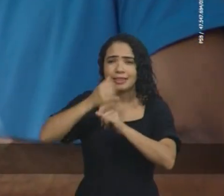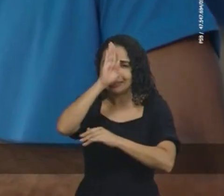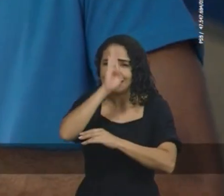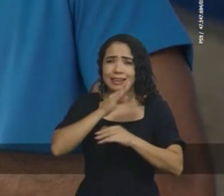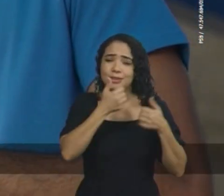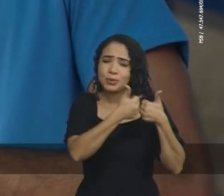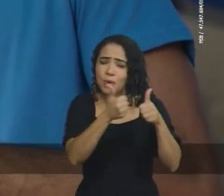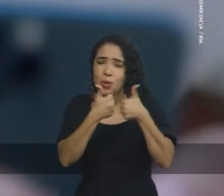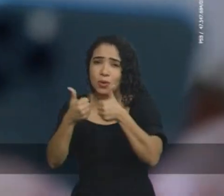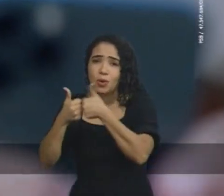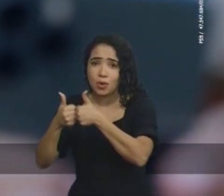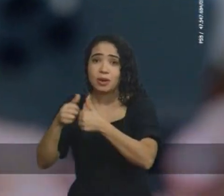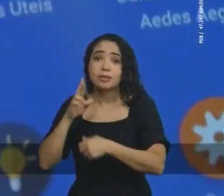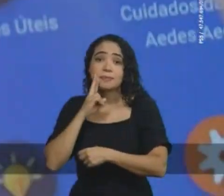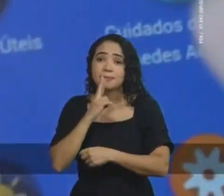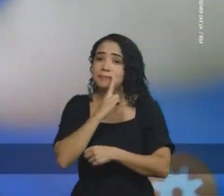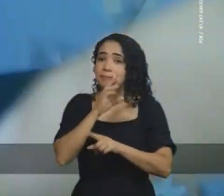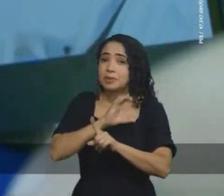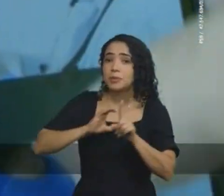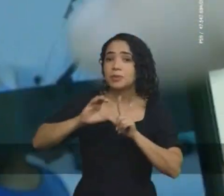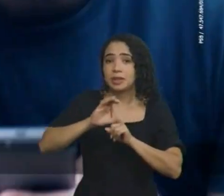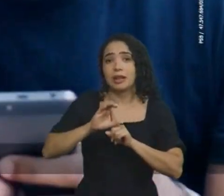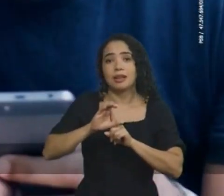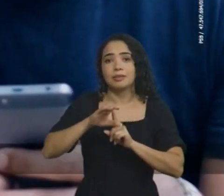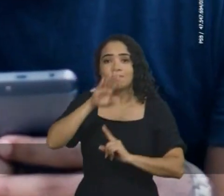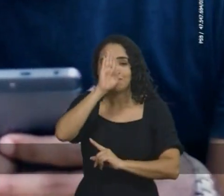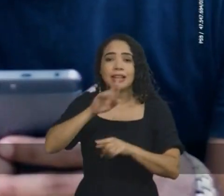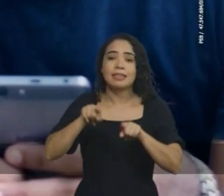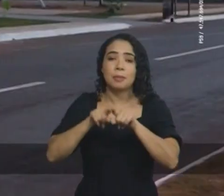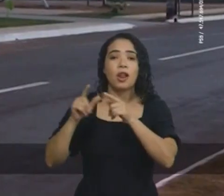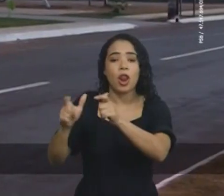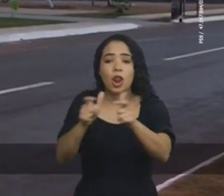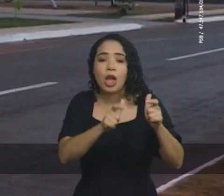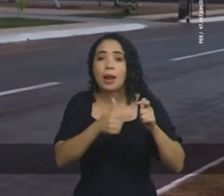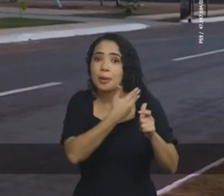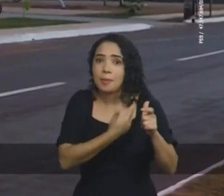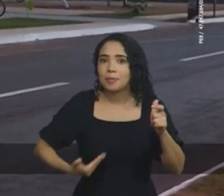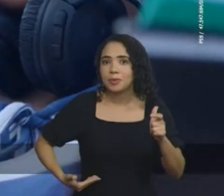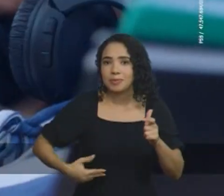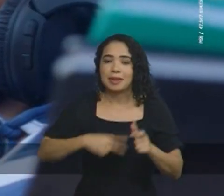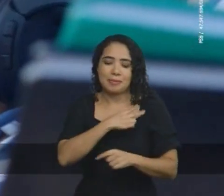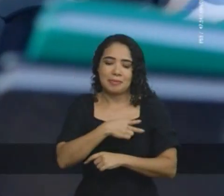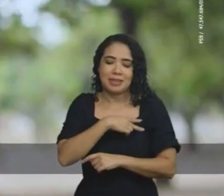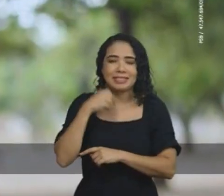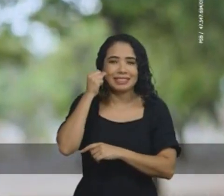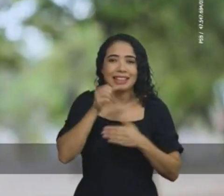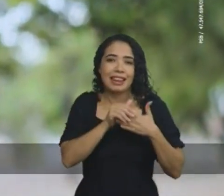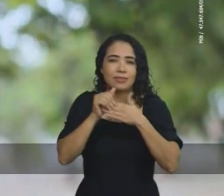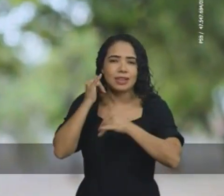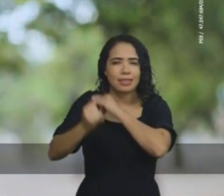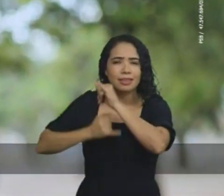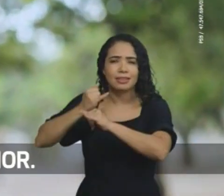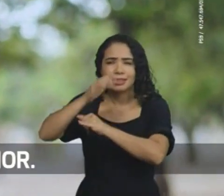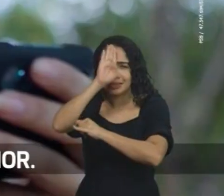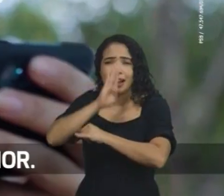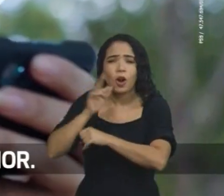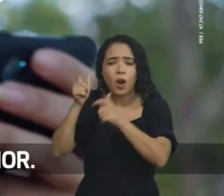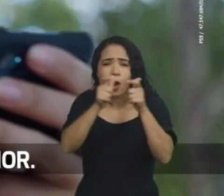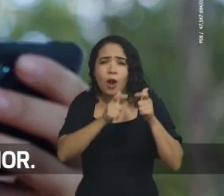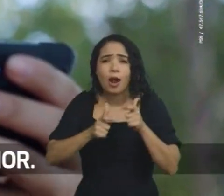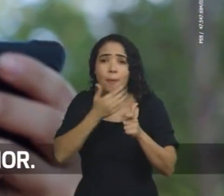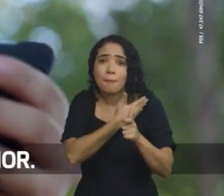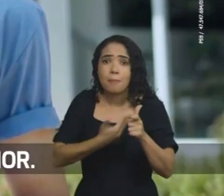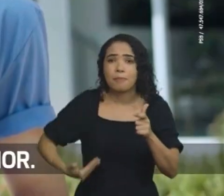ônibus, restaurante, comunitário e outros locais públicos. Amasta Senador vai levar internet grátis para